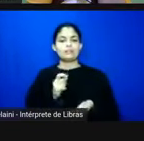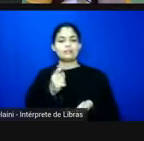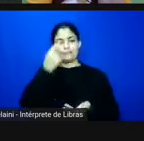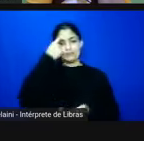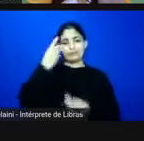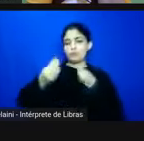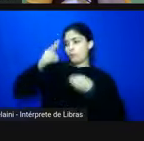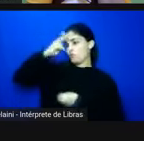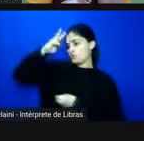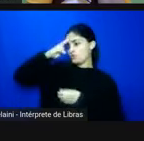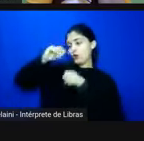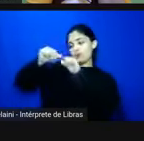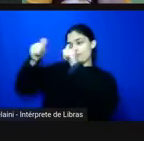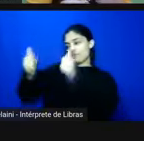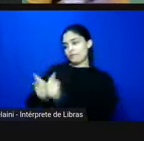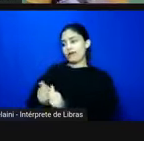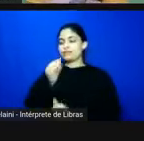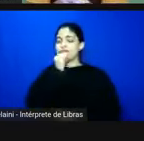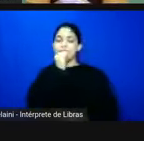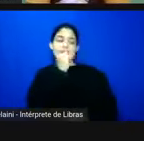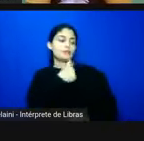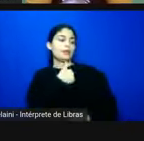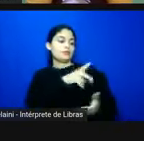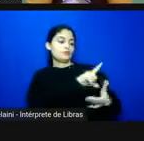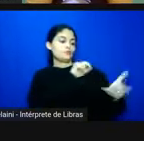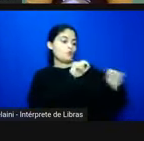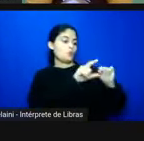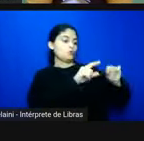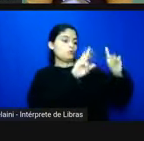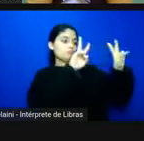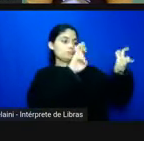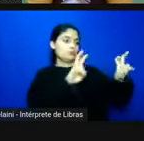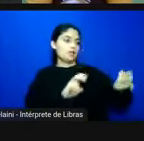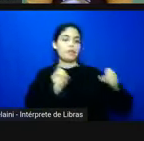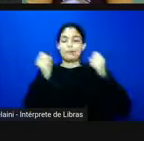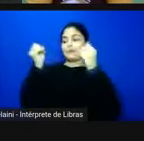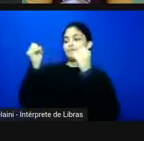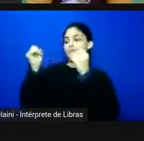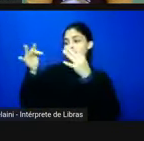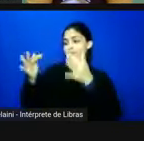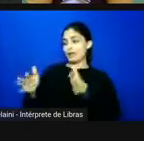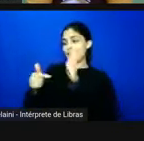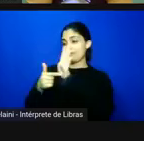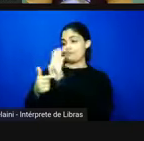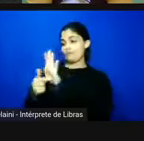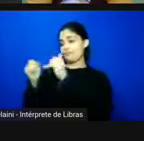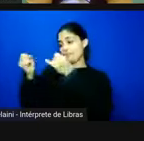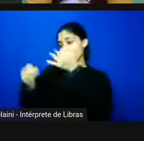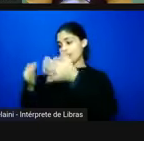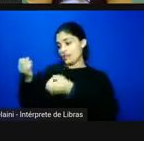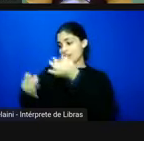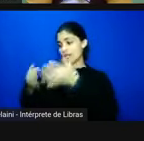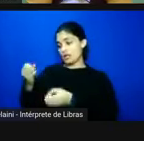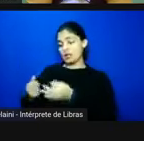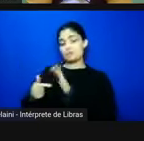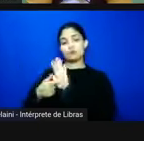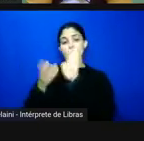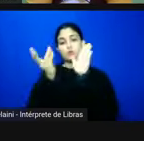ilustração então tu dá uma aula expositiva sobre um tema explica e bota lá uma carta de euforria pra falar sobre liberdade